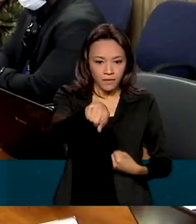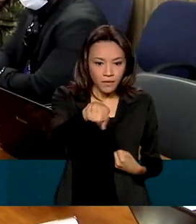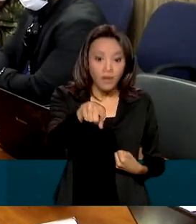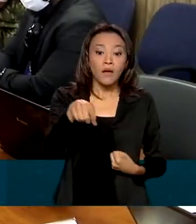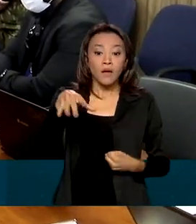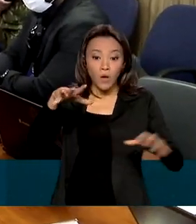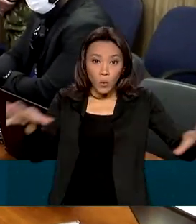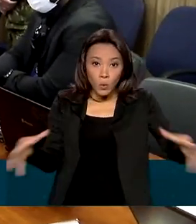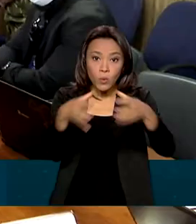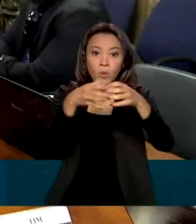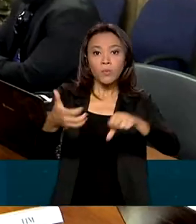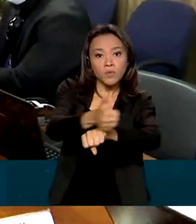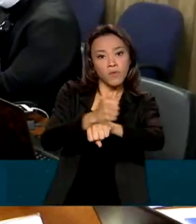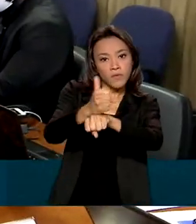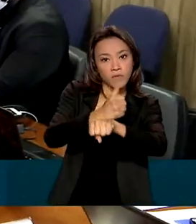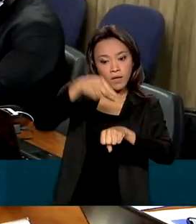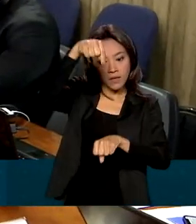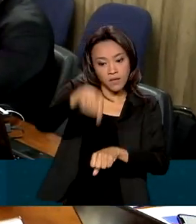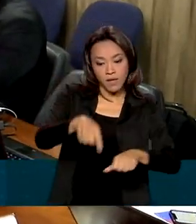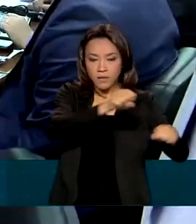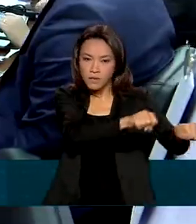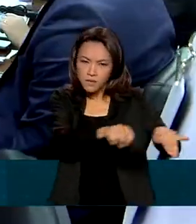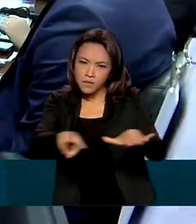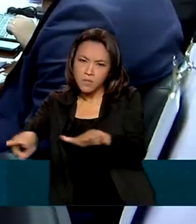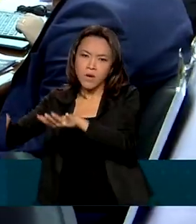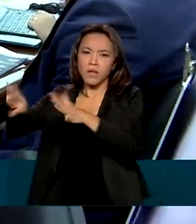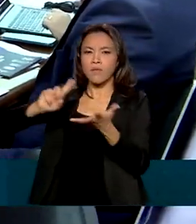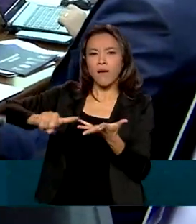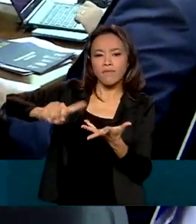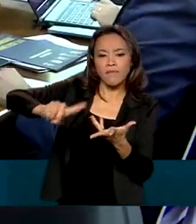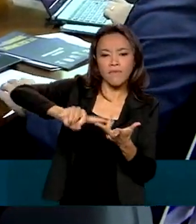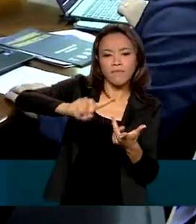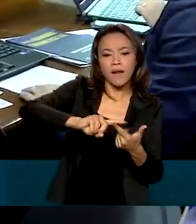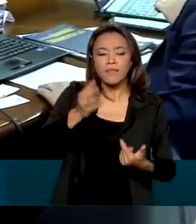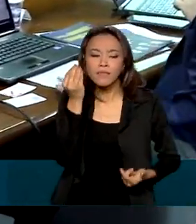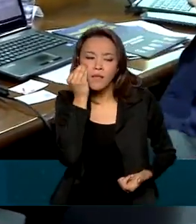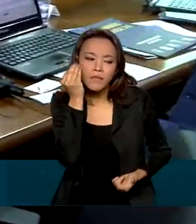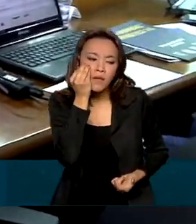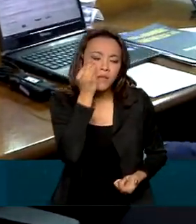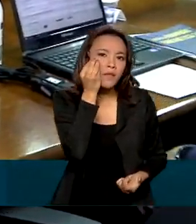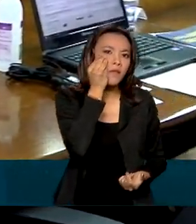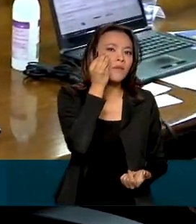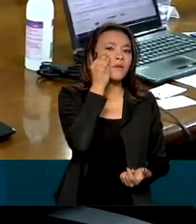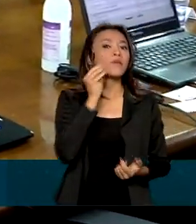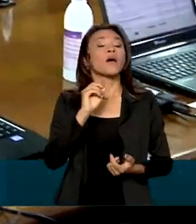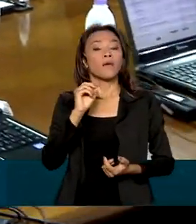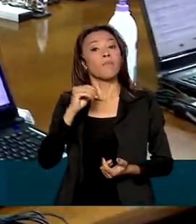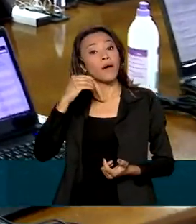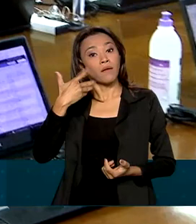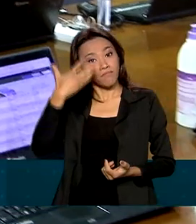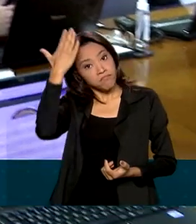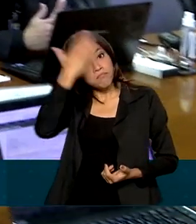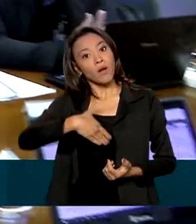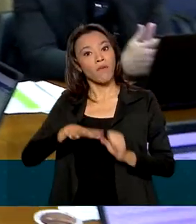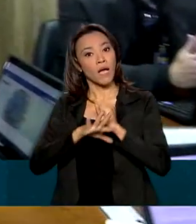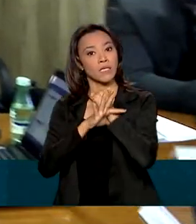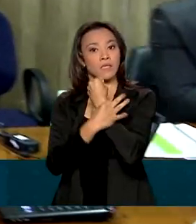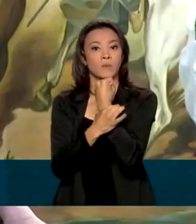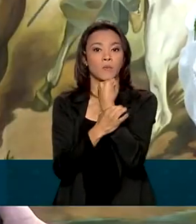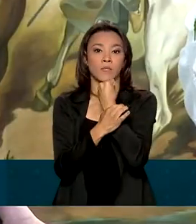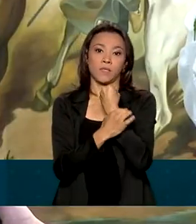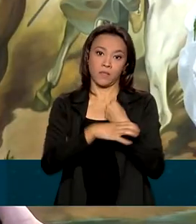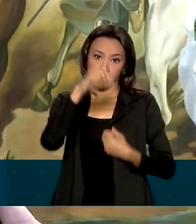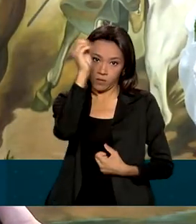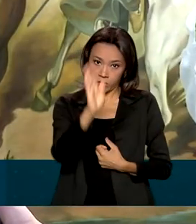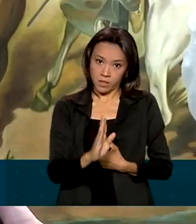realizam nesta semana diversas ações para testar e garantir a segurança cibernética no país.